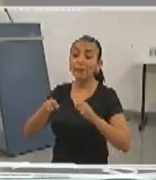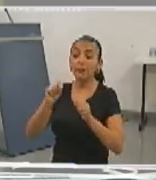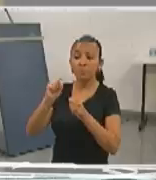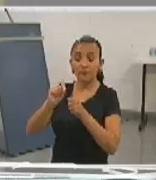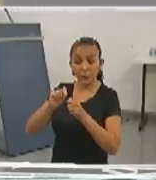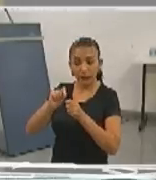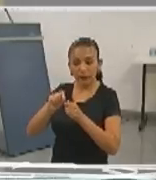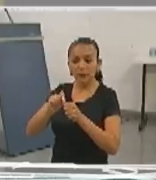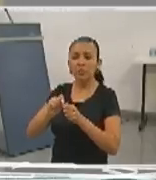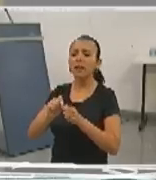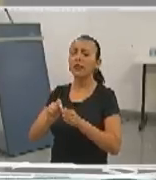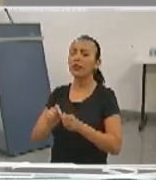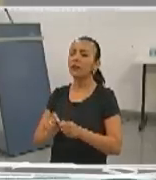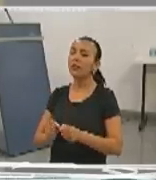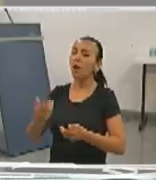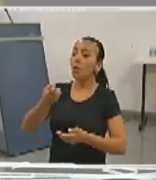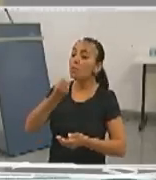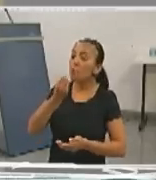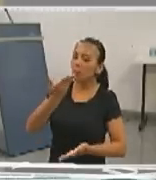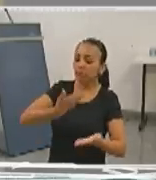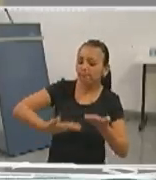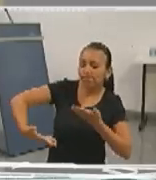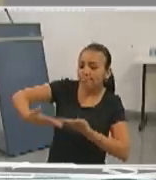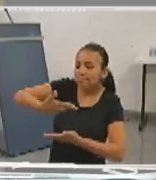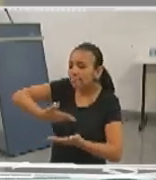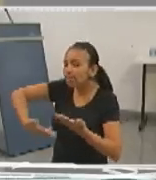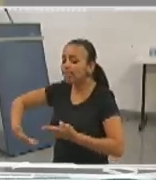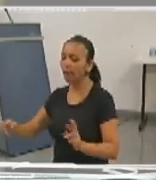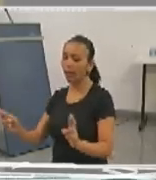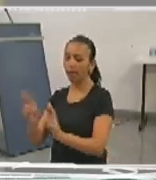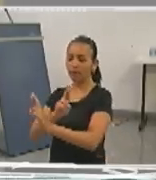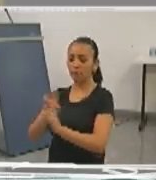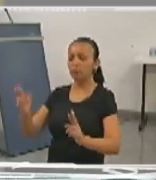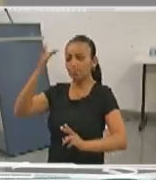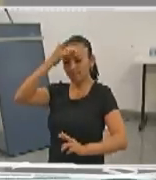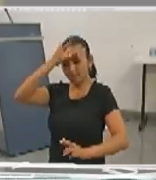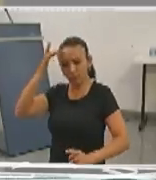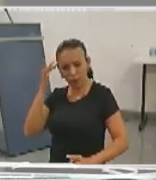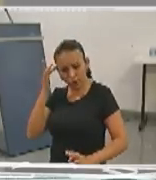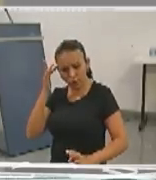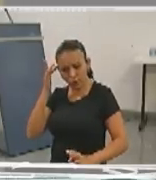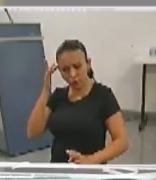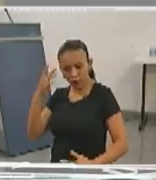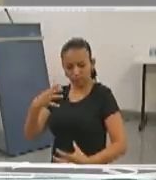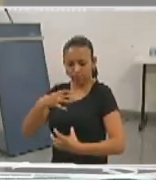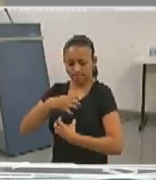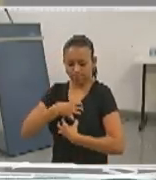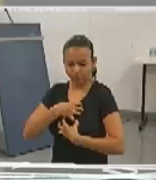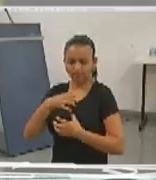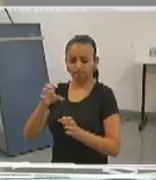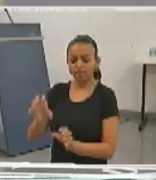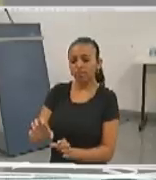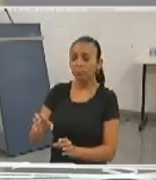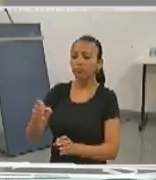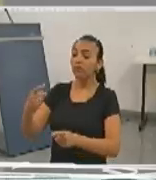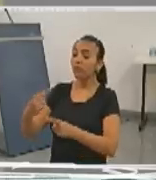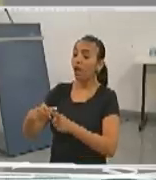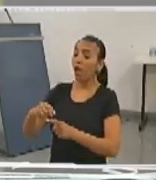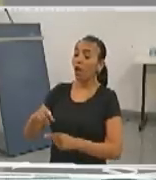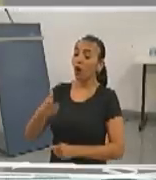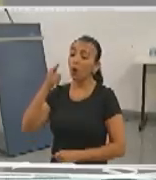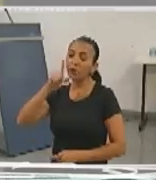caminhar de boa relação entre as pessoas. Relacionamento interpessoal. O sucesso de uma